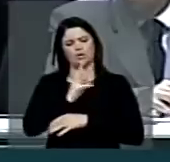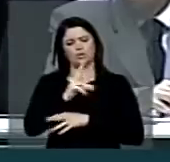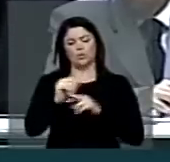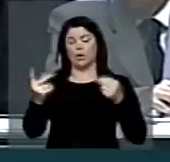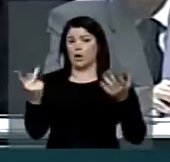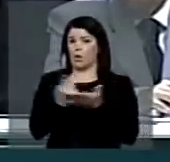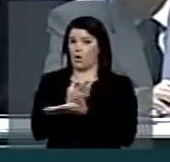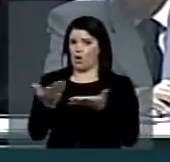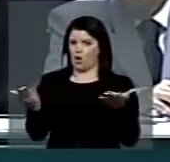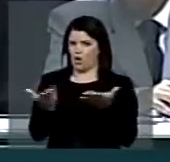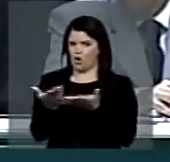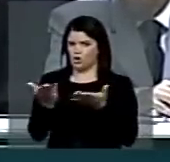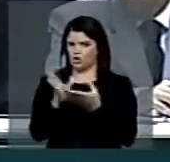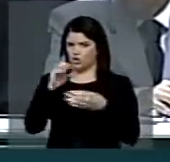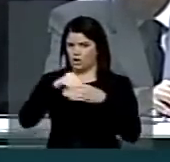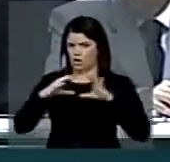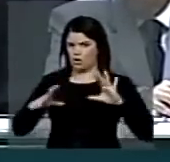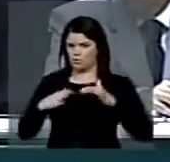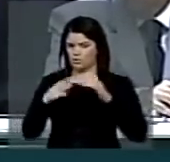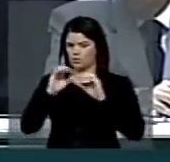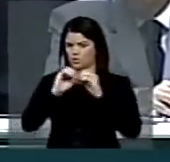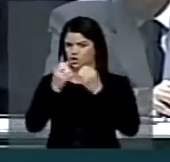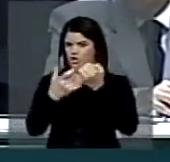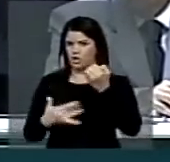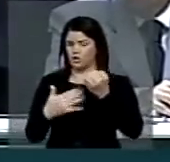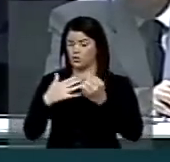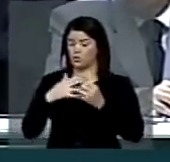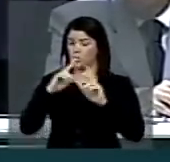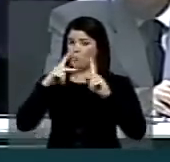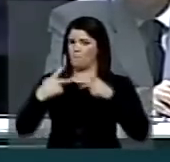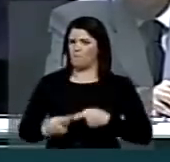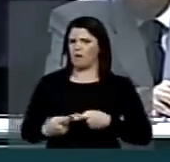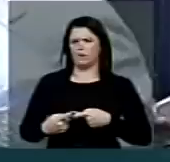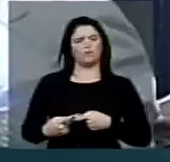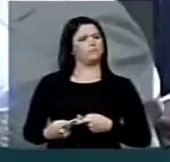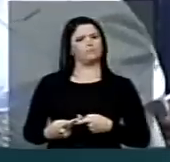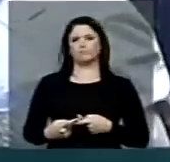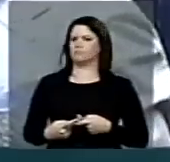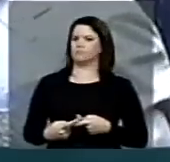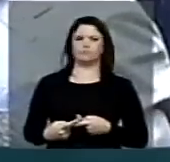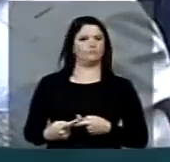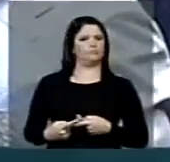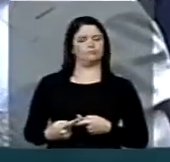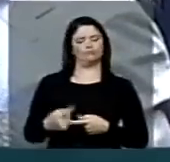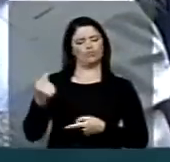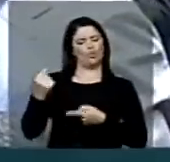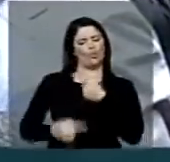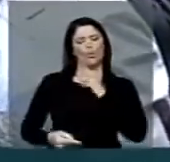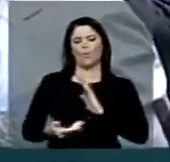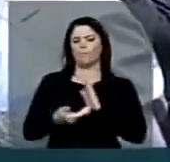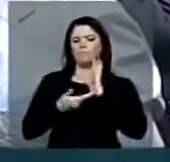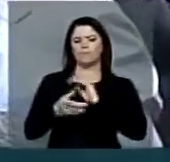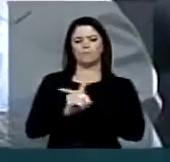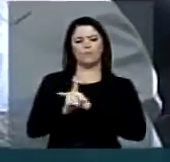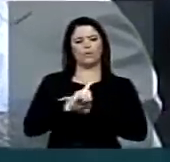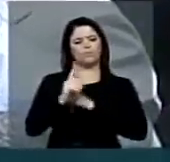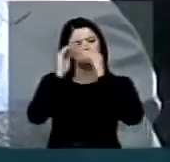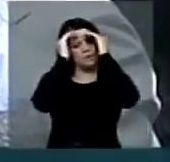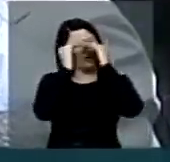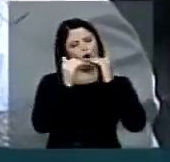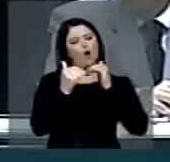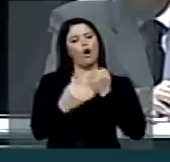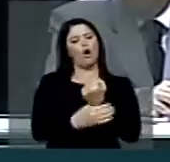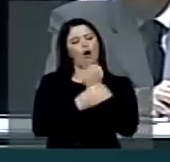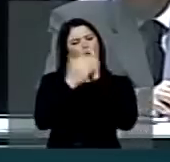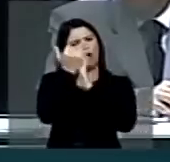aconteceu na Comissão de Direitos Humanos não honra esta Casa. Não honra esta Casa. Esta Casa tem que primar pela ordem,